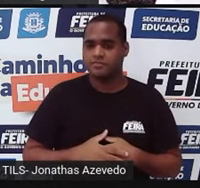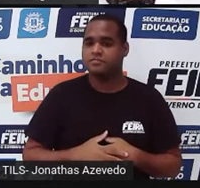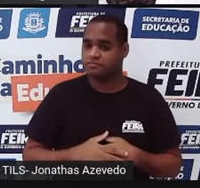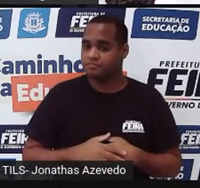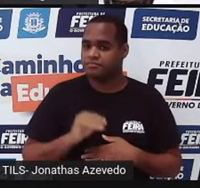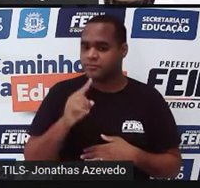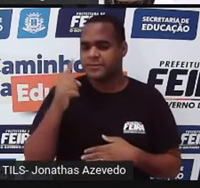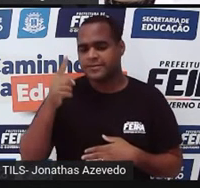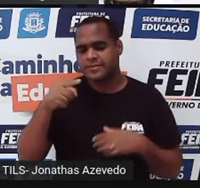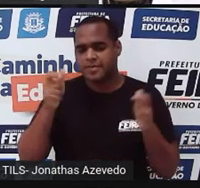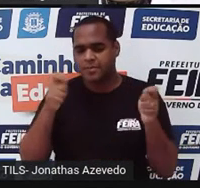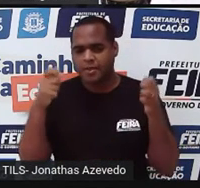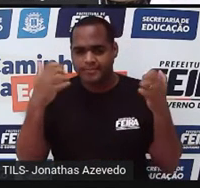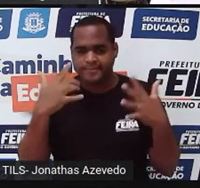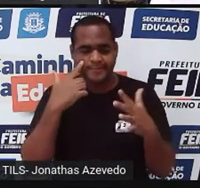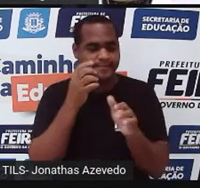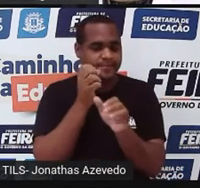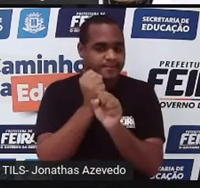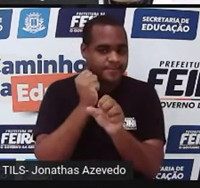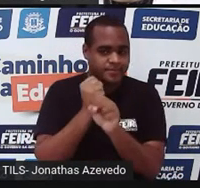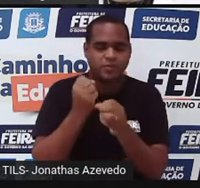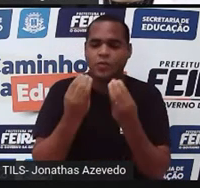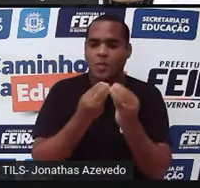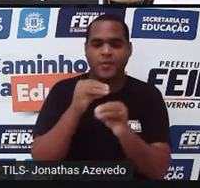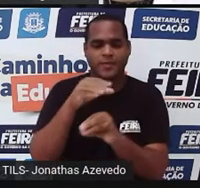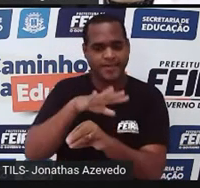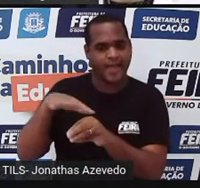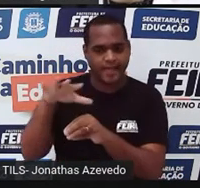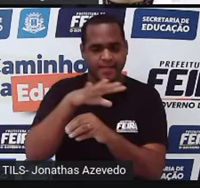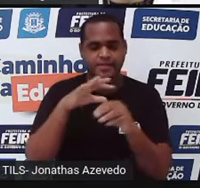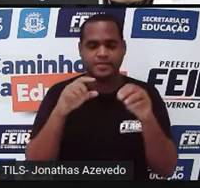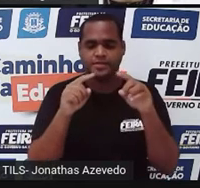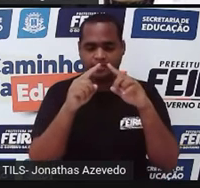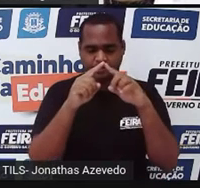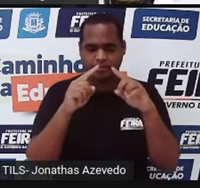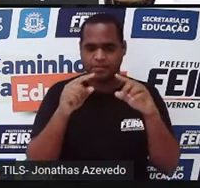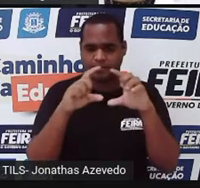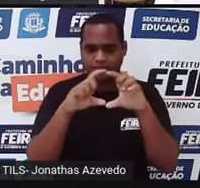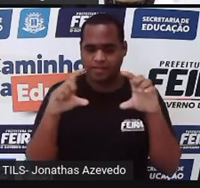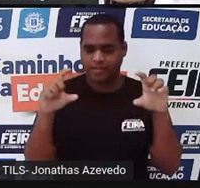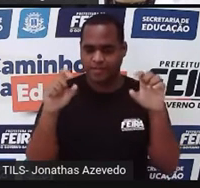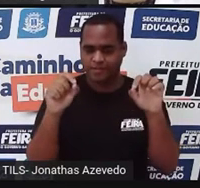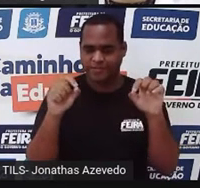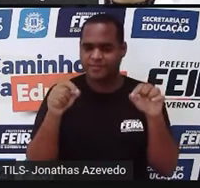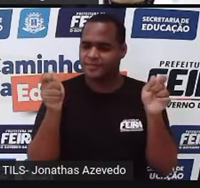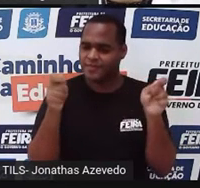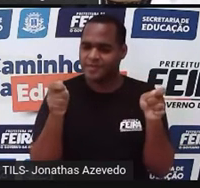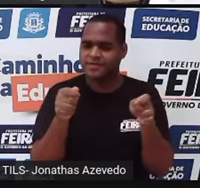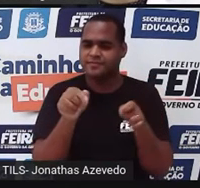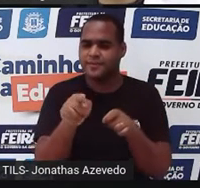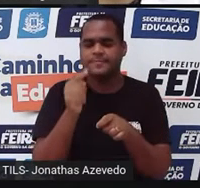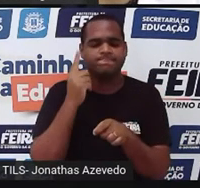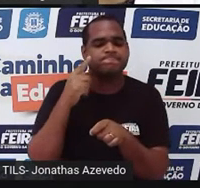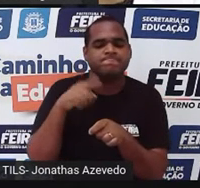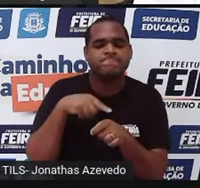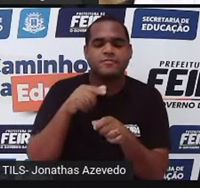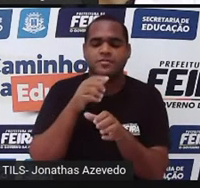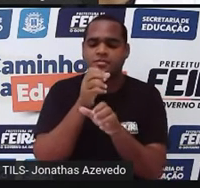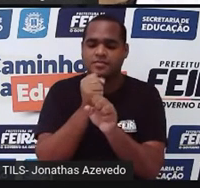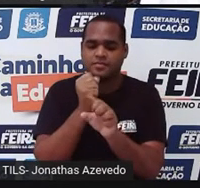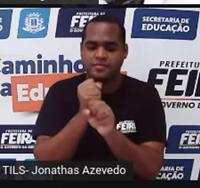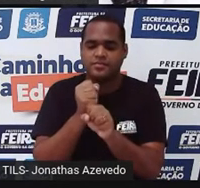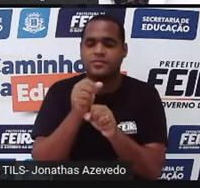gente vai poder calcular a área de um retângulo. Olha só. Vamos calcular a área